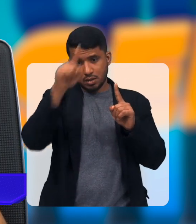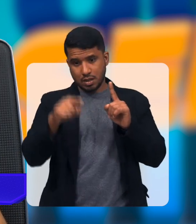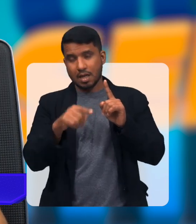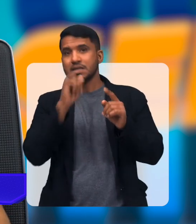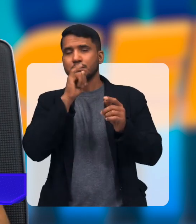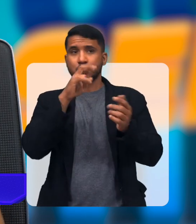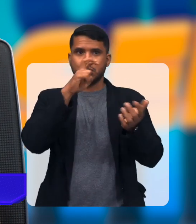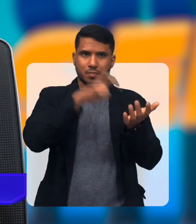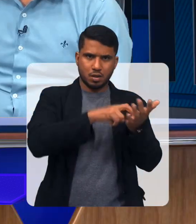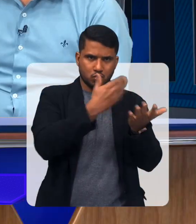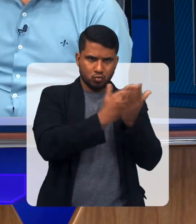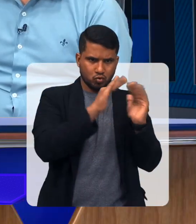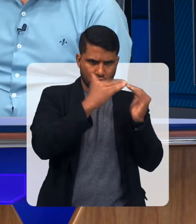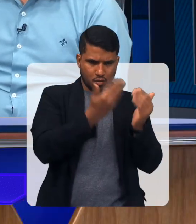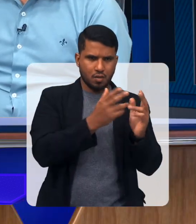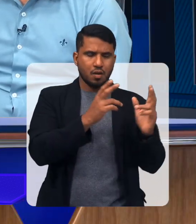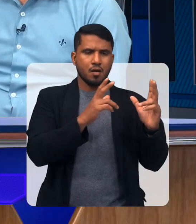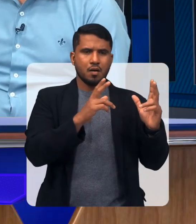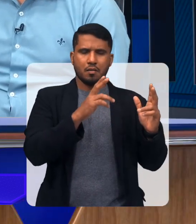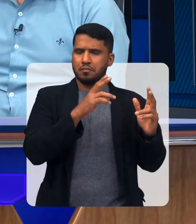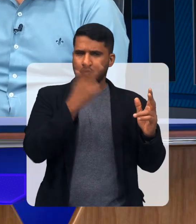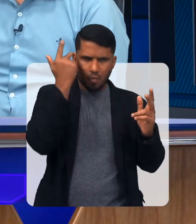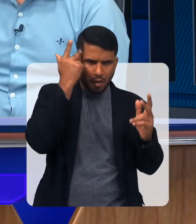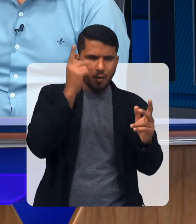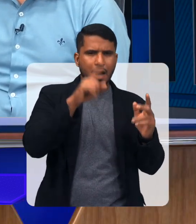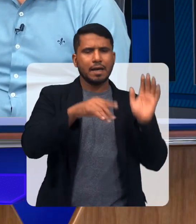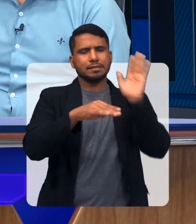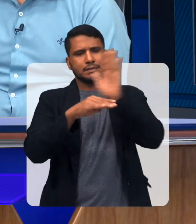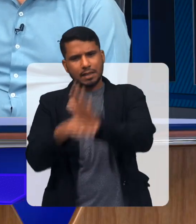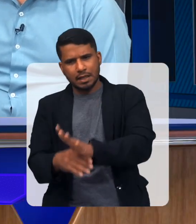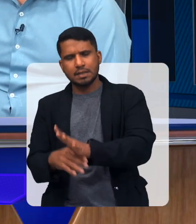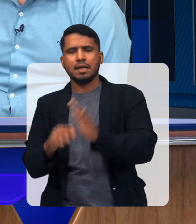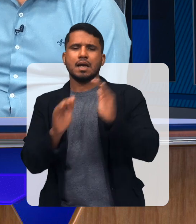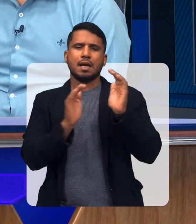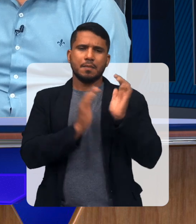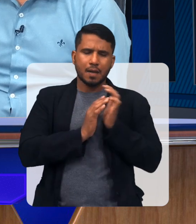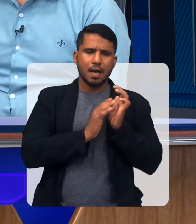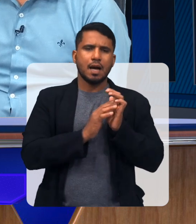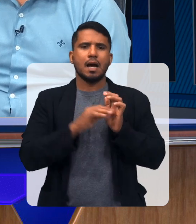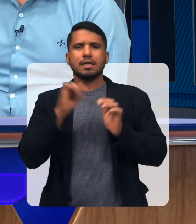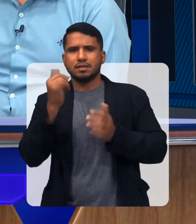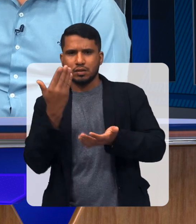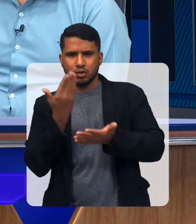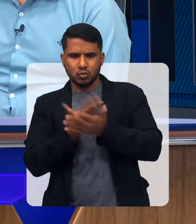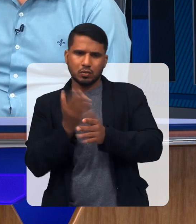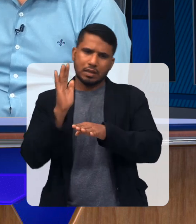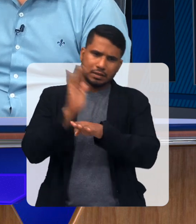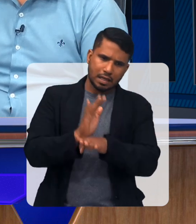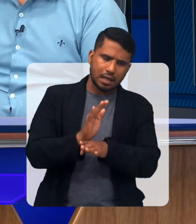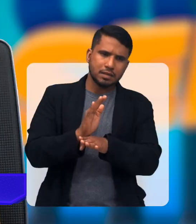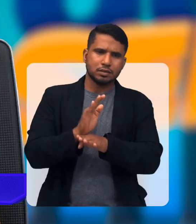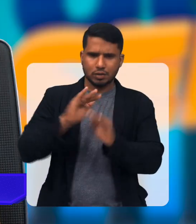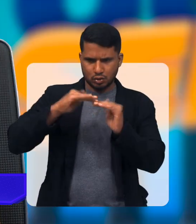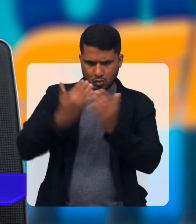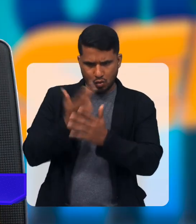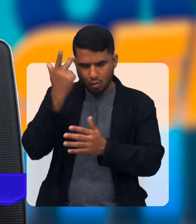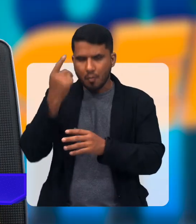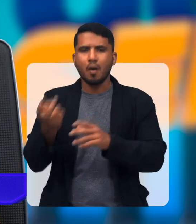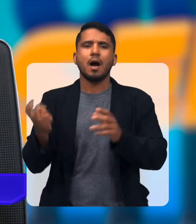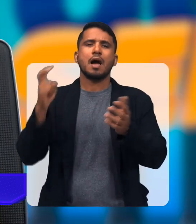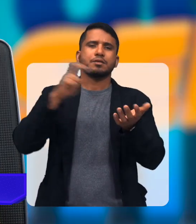contraturno É, e no contraturno na APAI Alguns, né? Outros na própria escola Mas, assim, as escolas, elas não foram